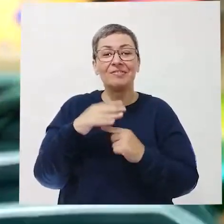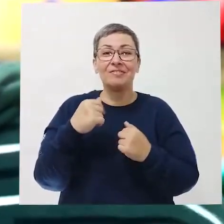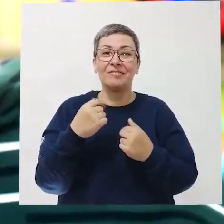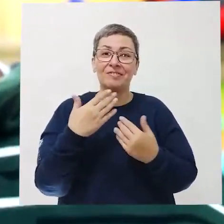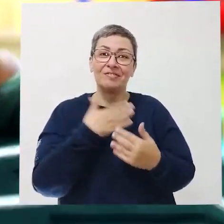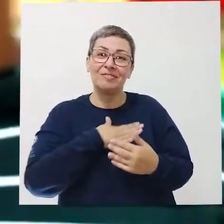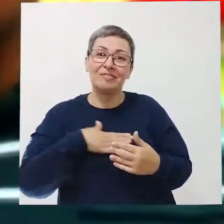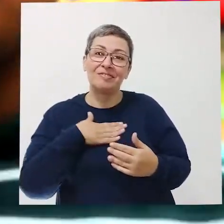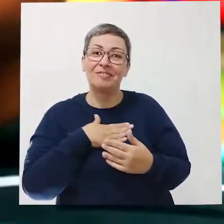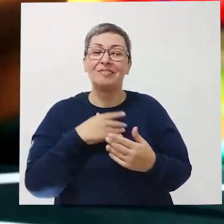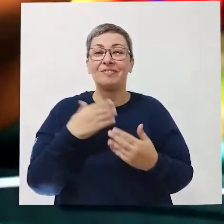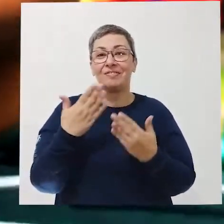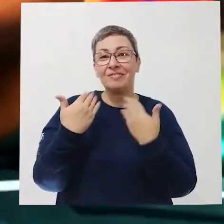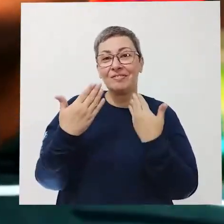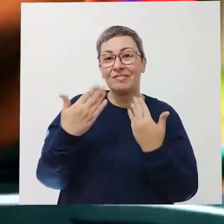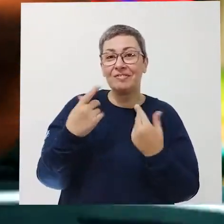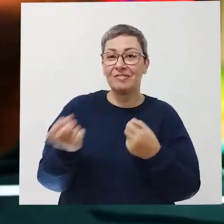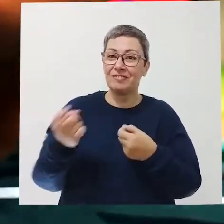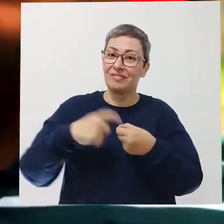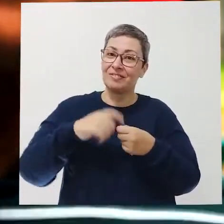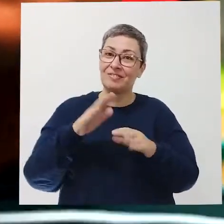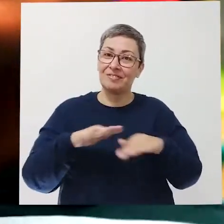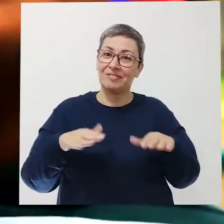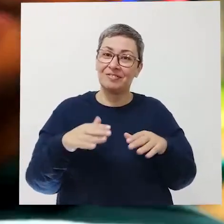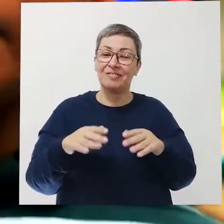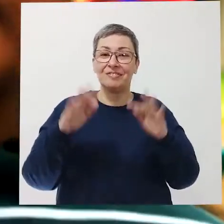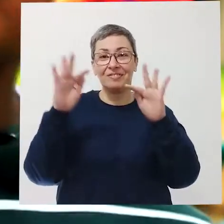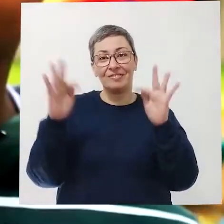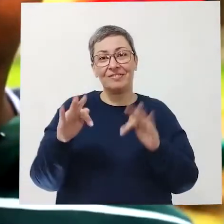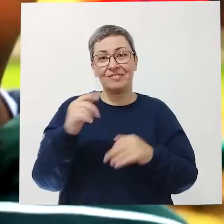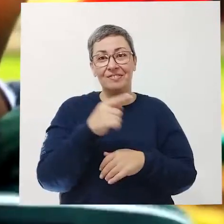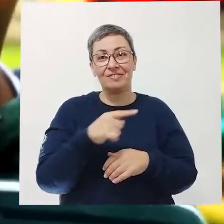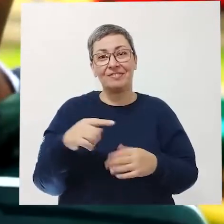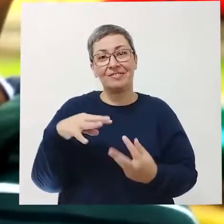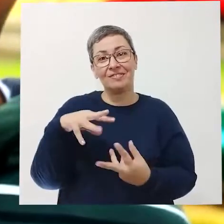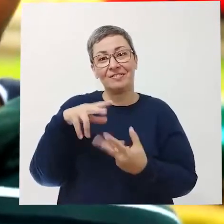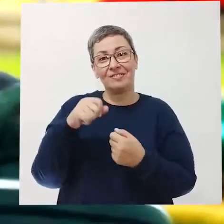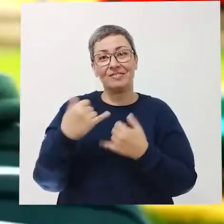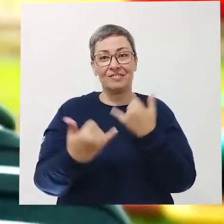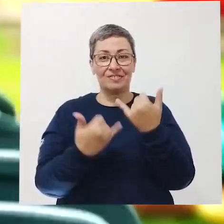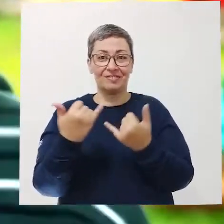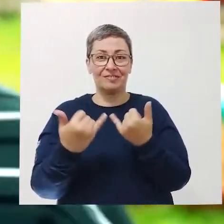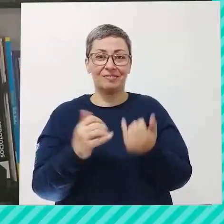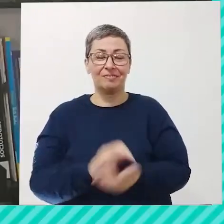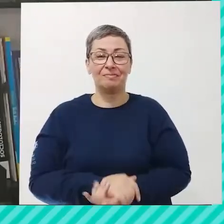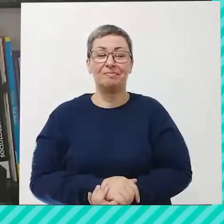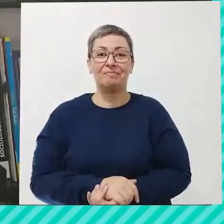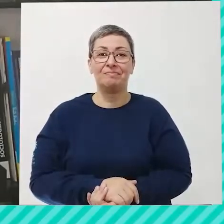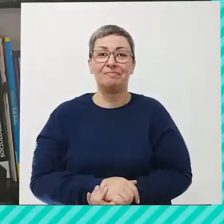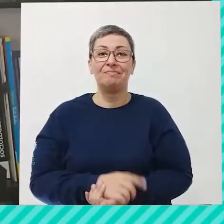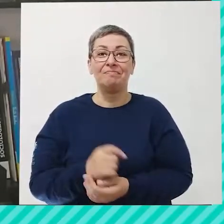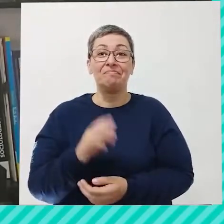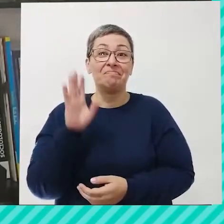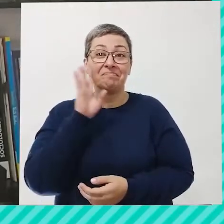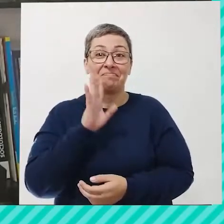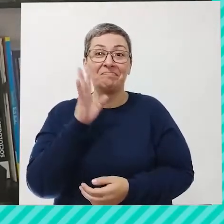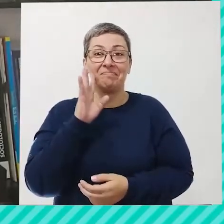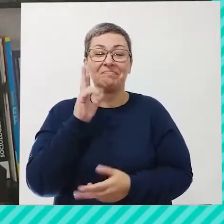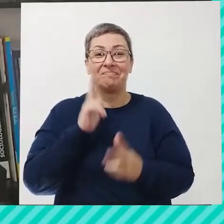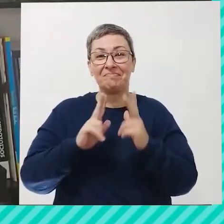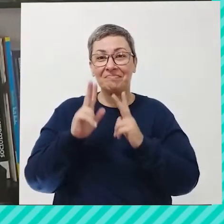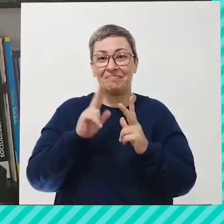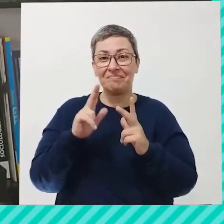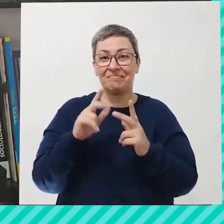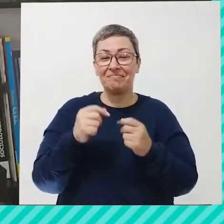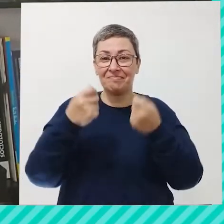conversar com seu amigo, volte a ser criança. Feliz semana mundial do brincar. Bacana, só de ouvir